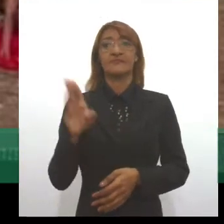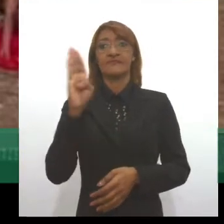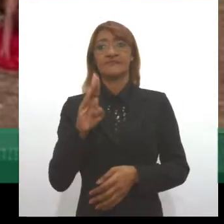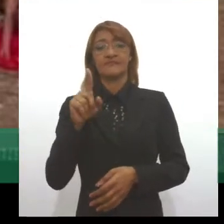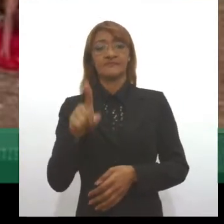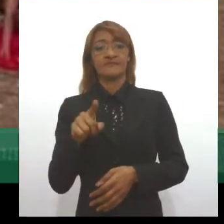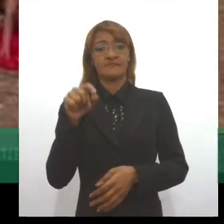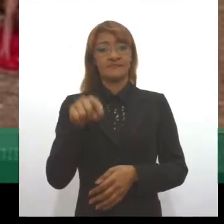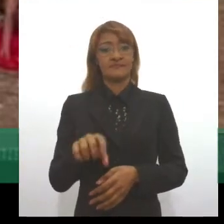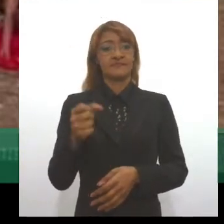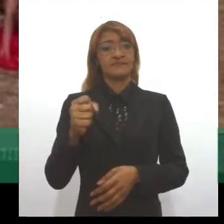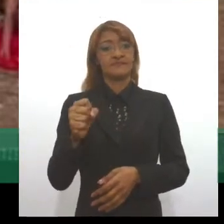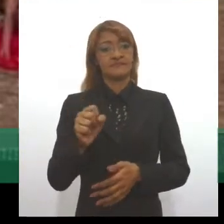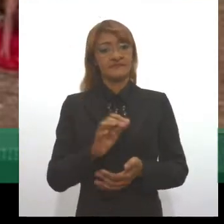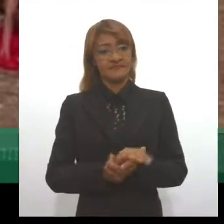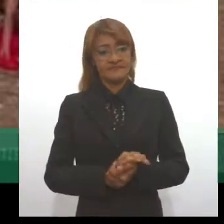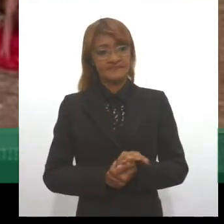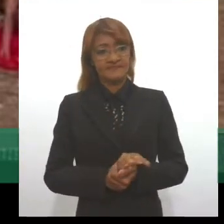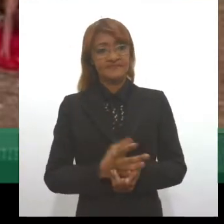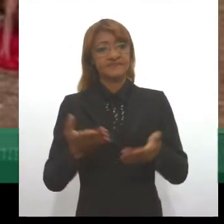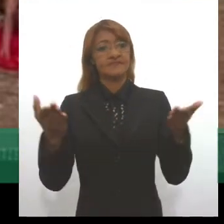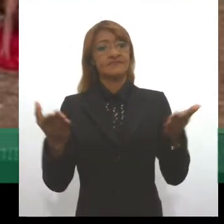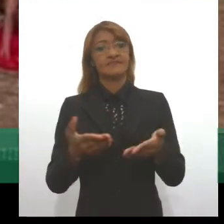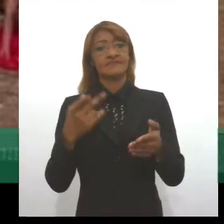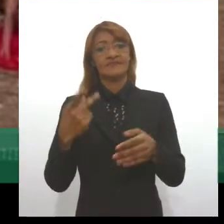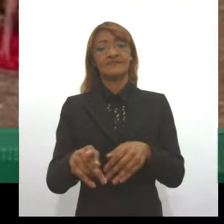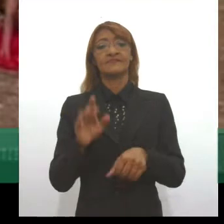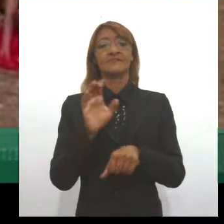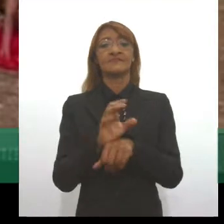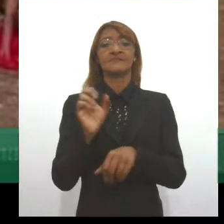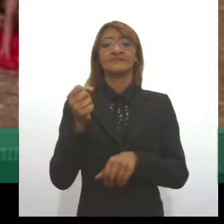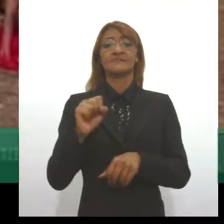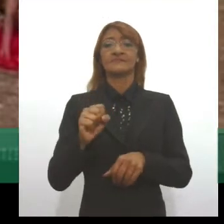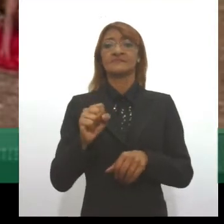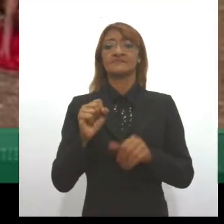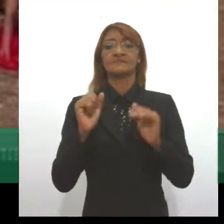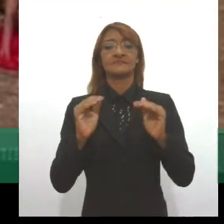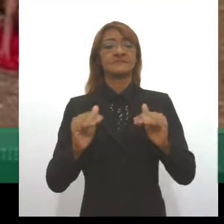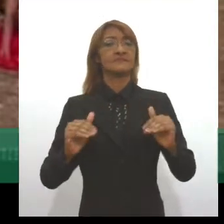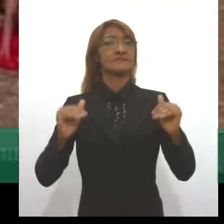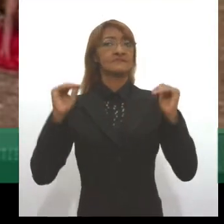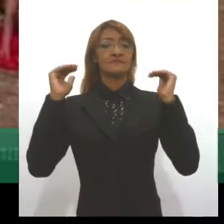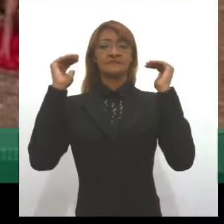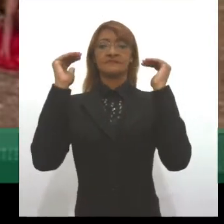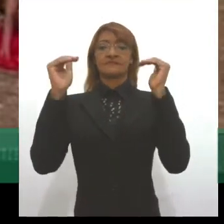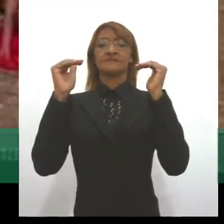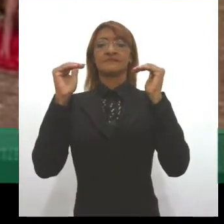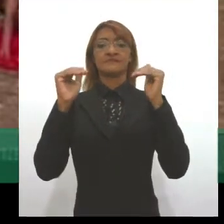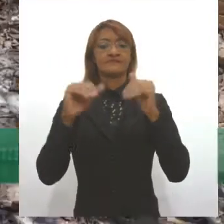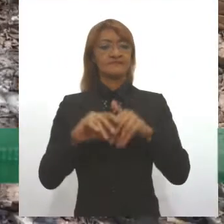nós temos coordenações. O estado de Sergipe, ele avança muito com essa